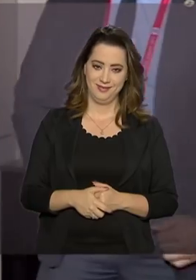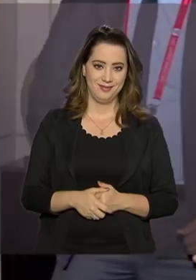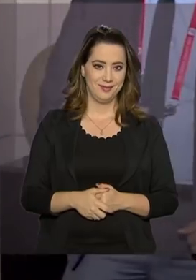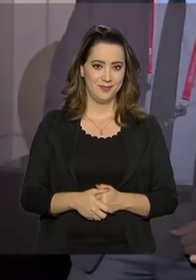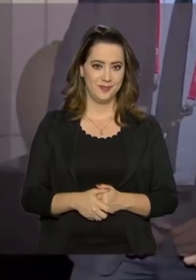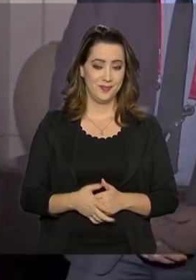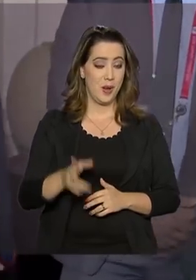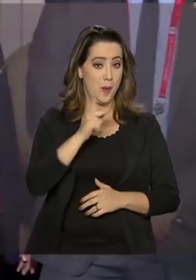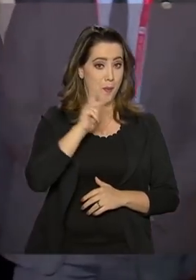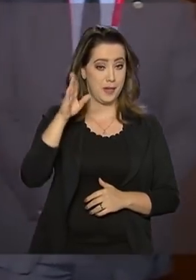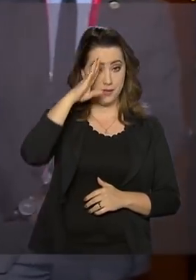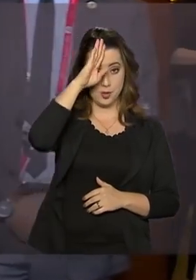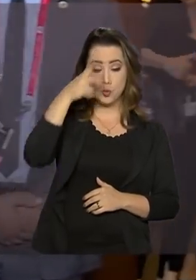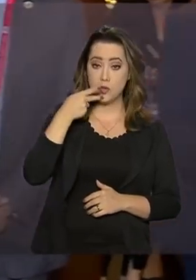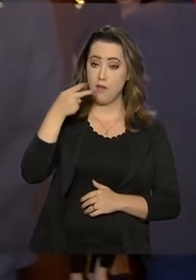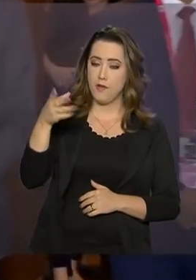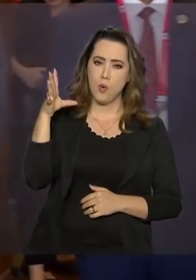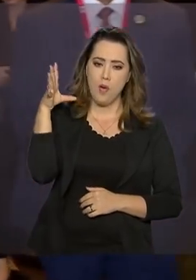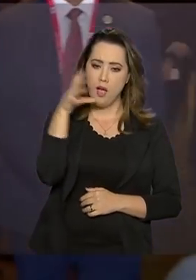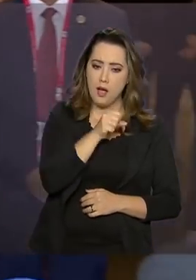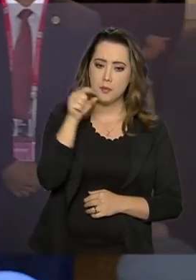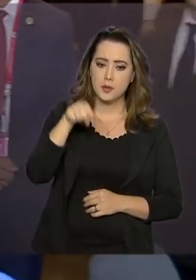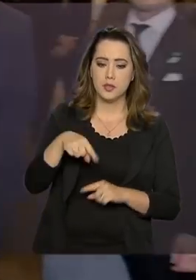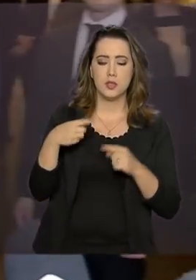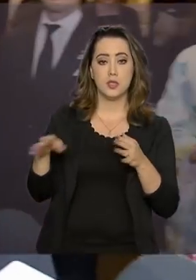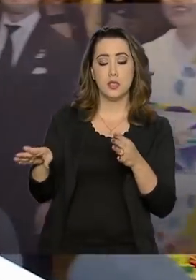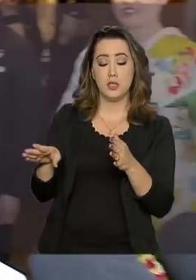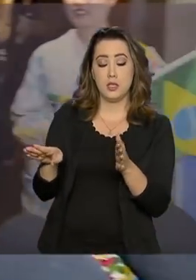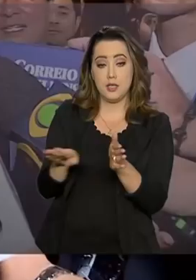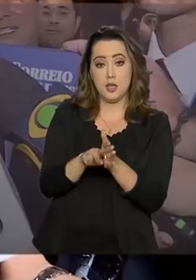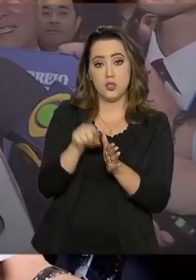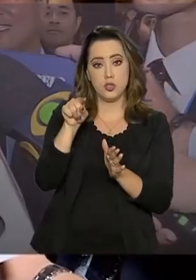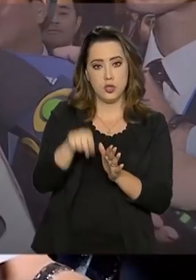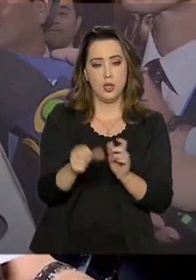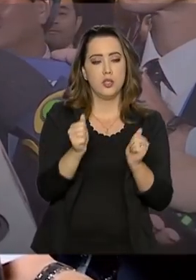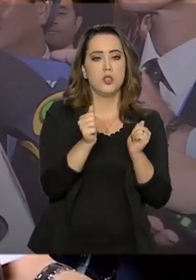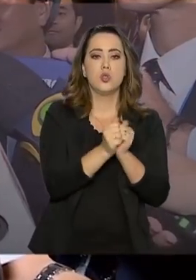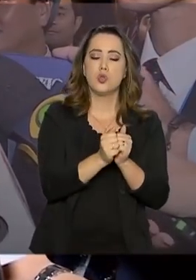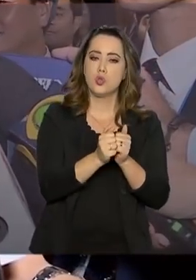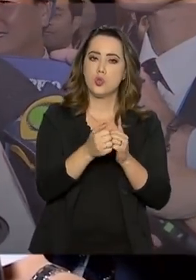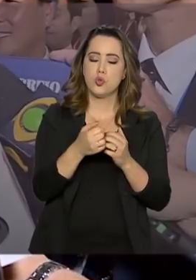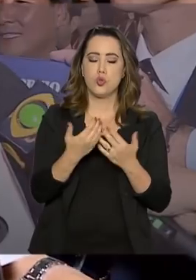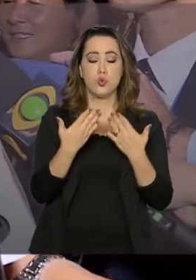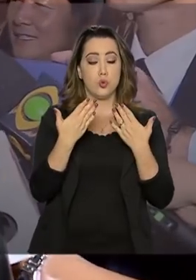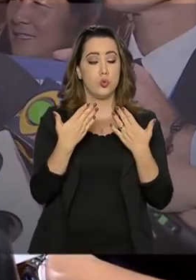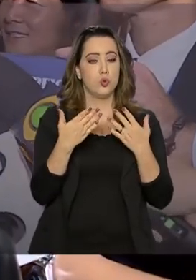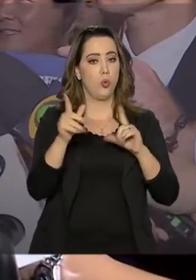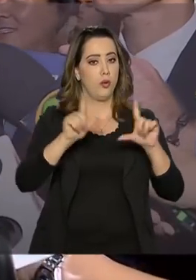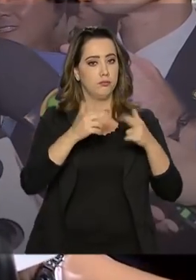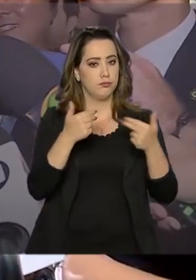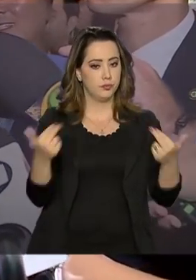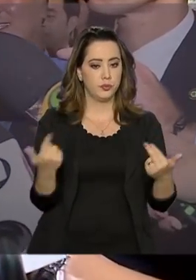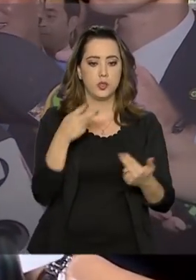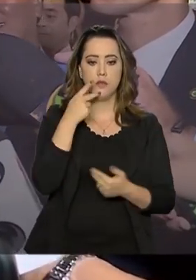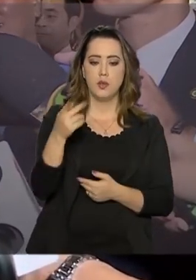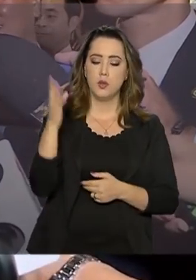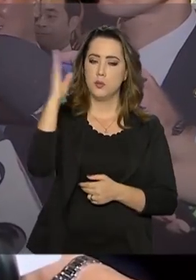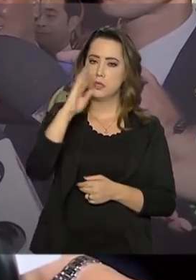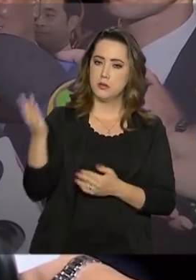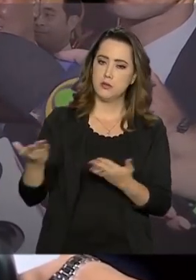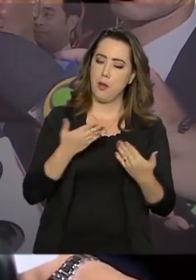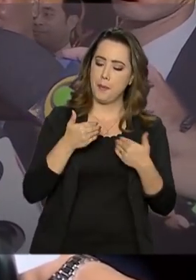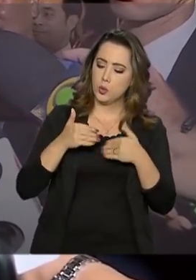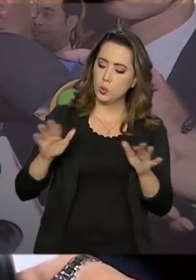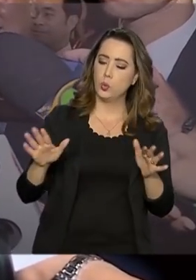rapidamente na chegada aqui no saguão do hotel com a imprensa. Ele disse que o Brasil traz para a cúpula uma mensagem de